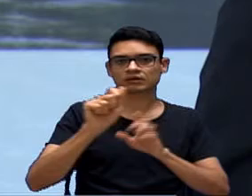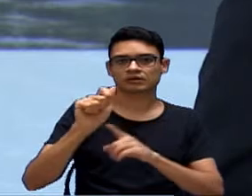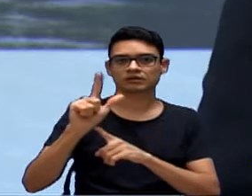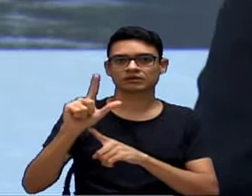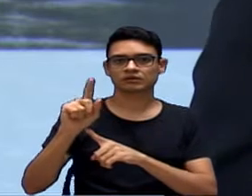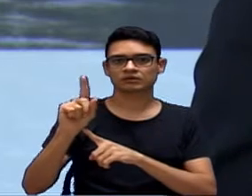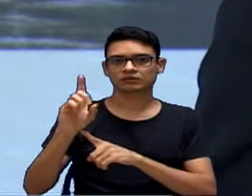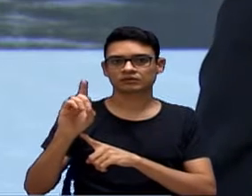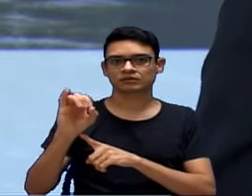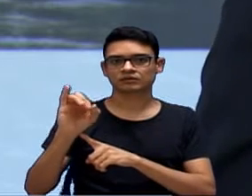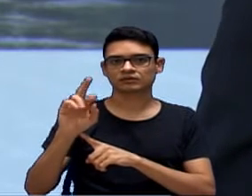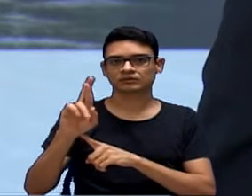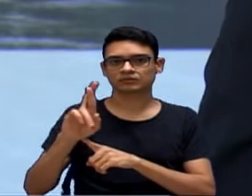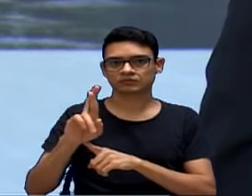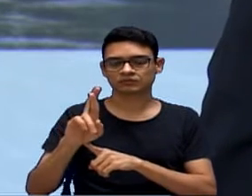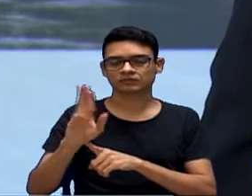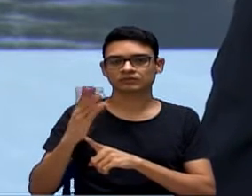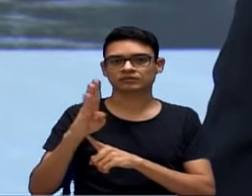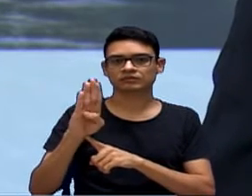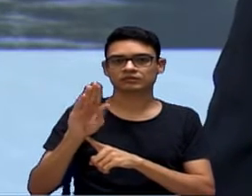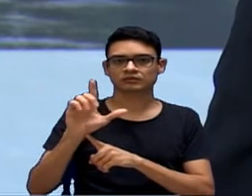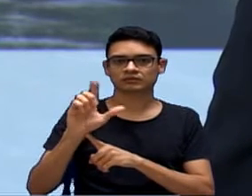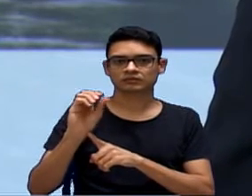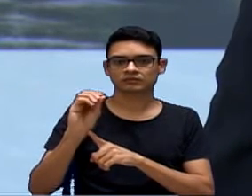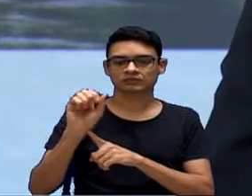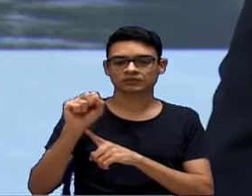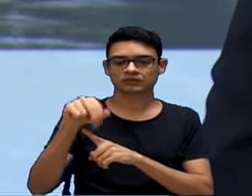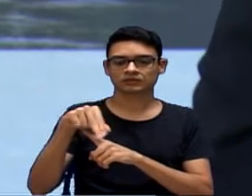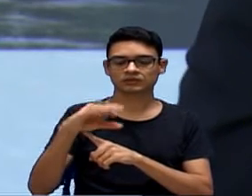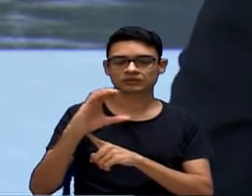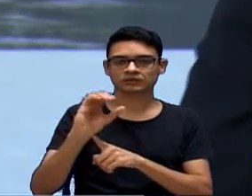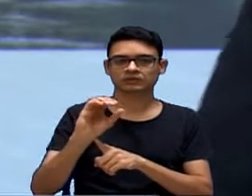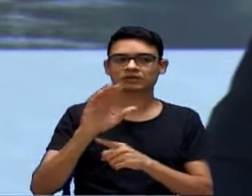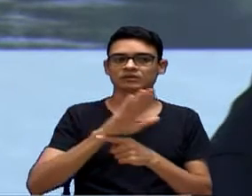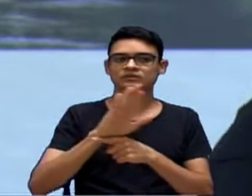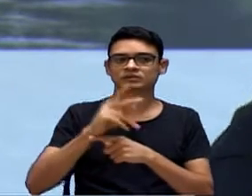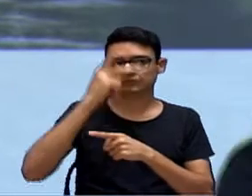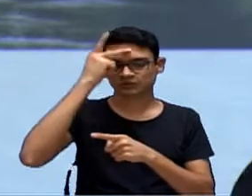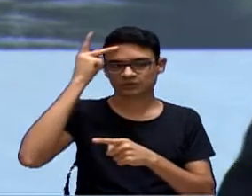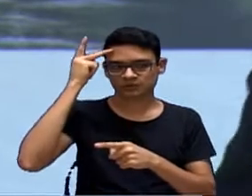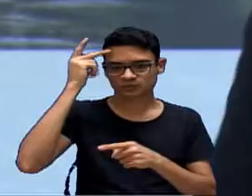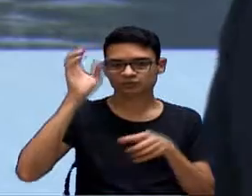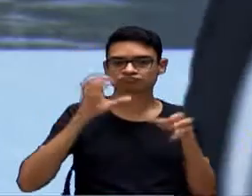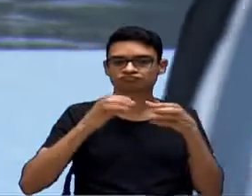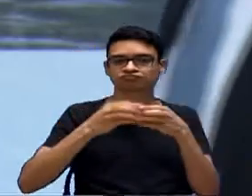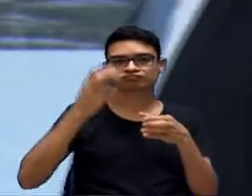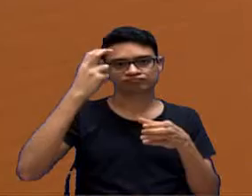valor aí que é o auxílio emergencial para todos que estão aí no ramo da cultura. Obrigado, seu presidente.